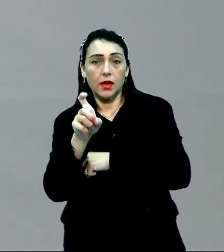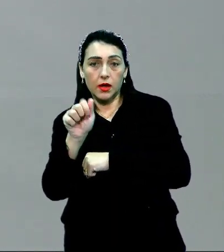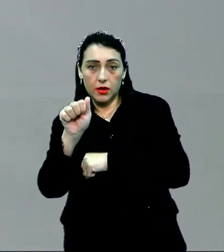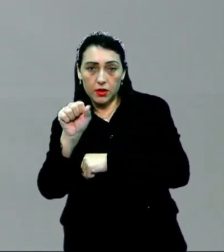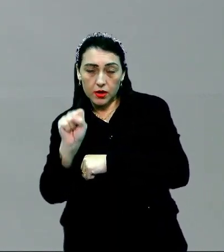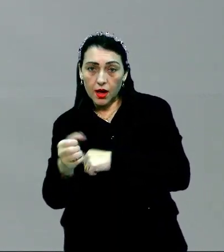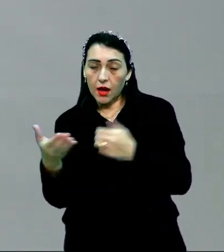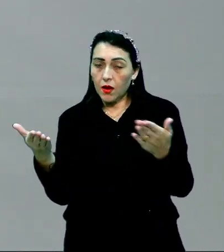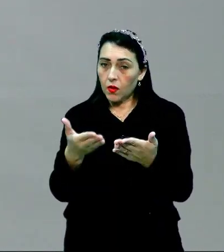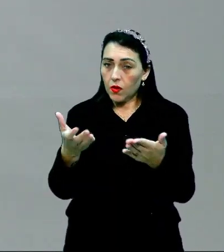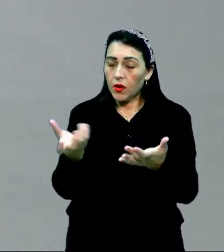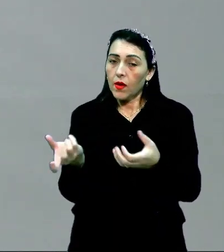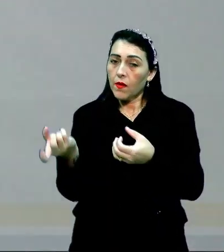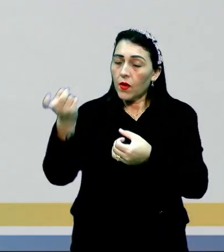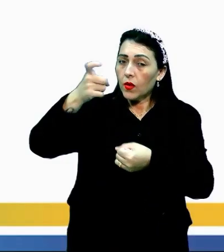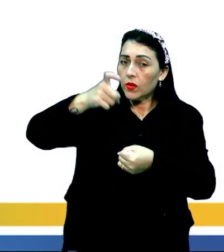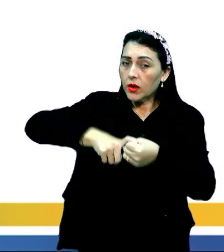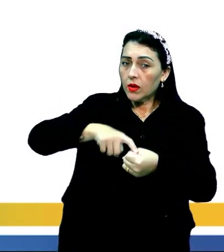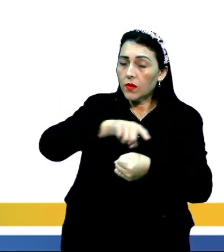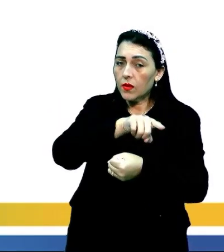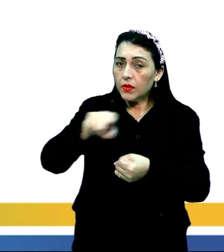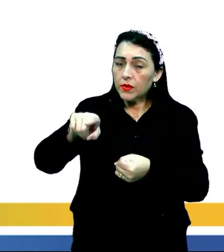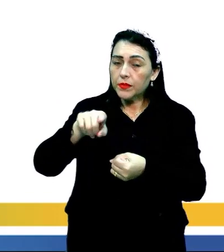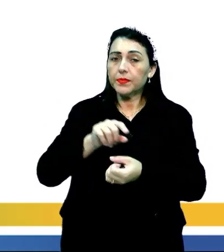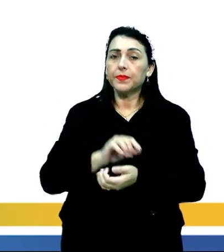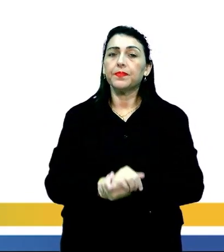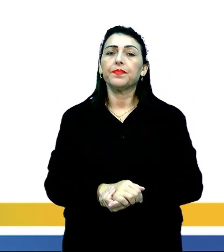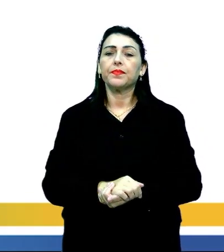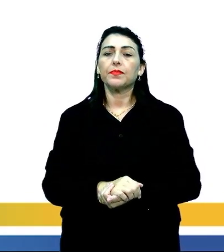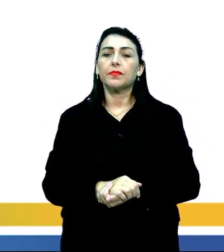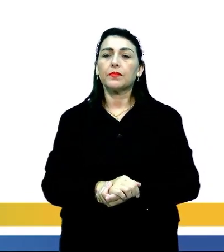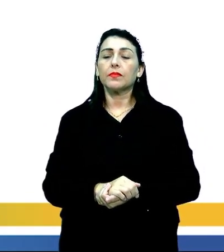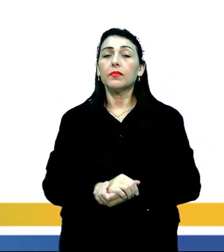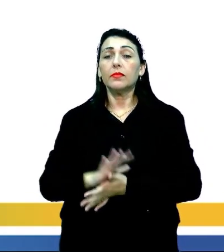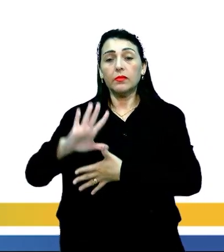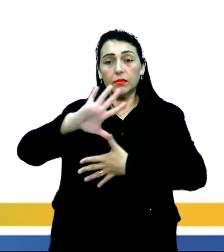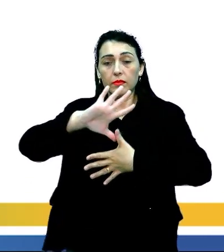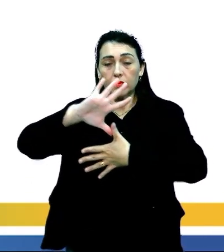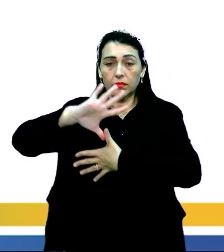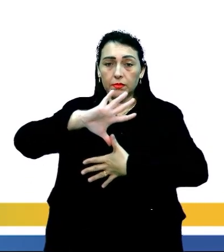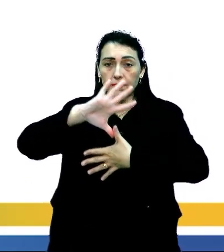Agora, eu quero voltar com vocês no nosso mapa,